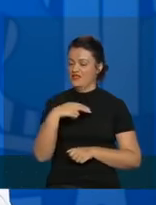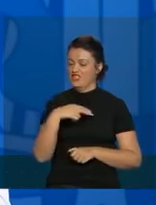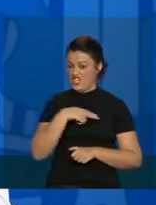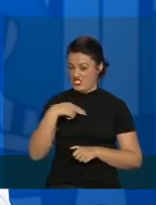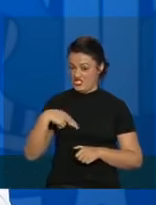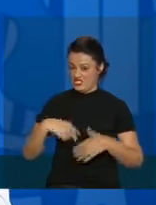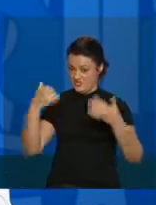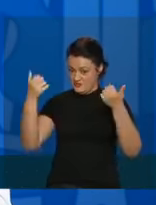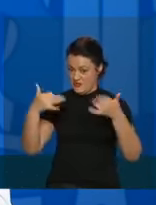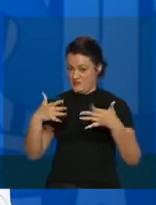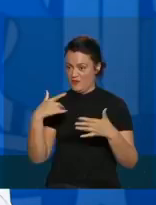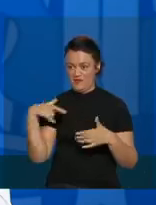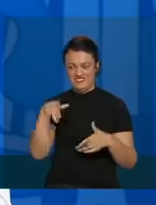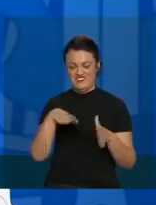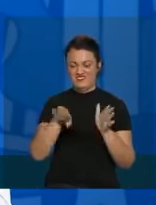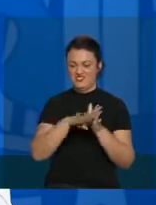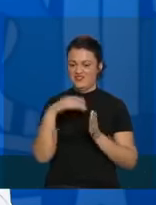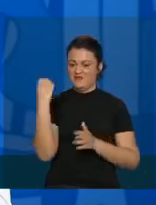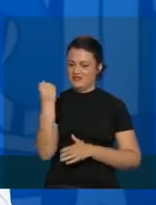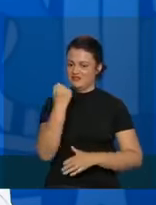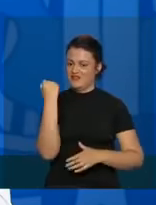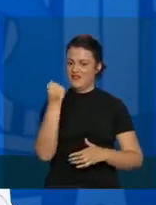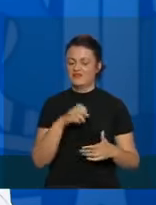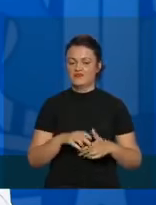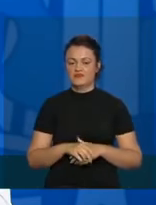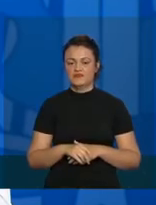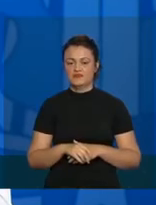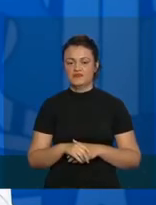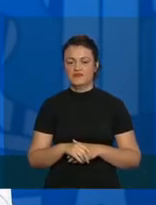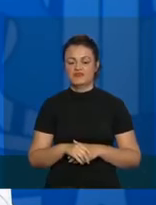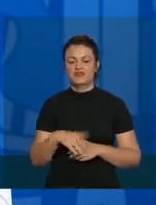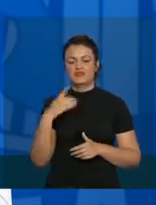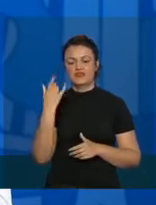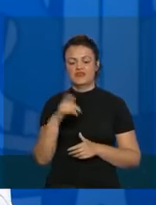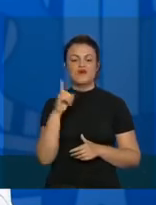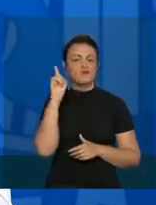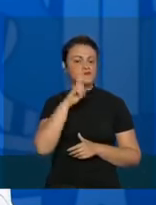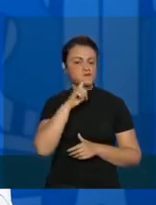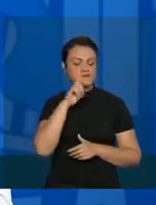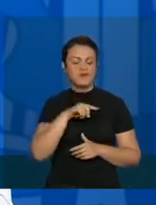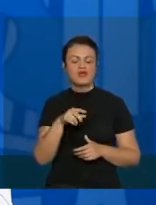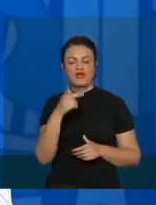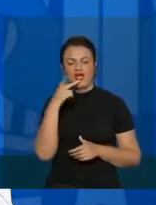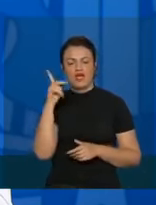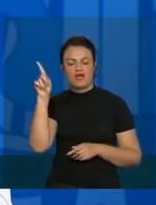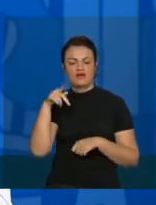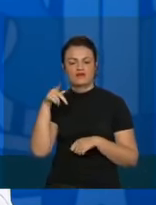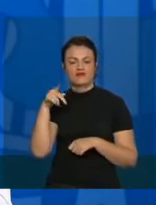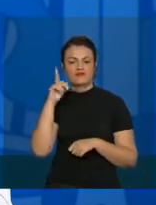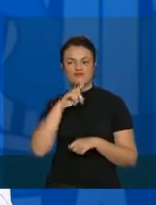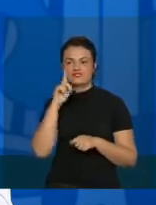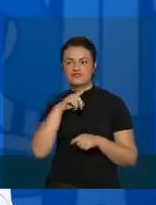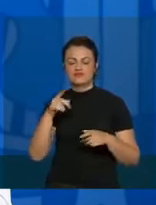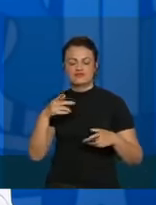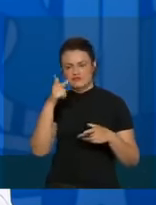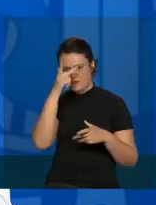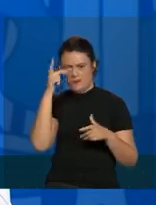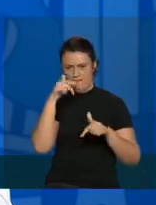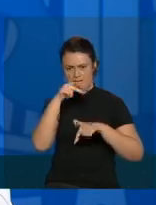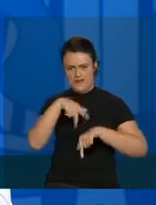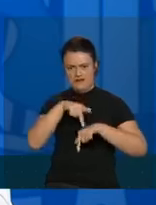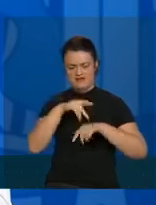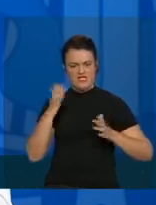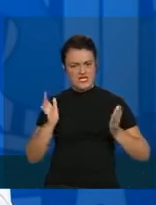apresentando. Depois vimos os Estados Unidos, que é o nosso país de maior recurso financeiro e